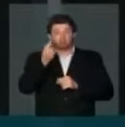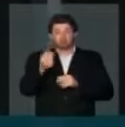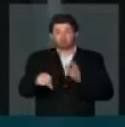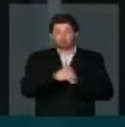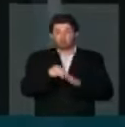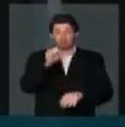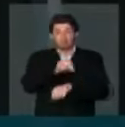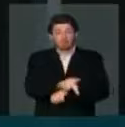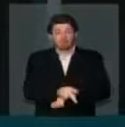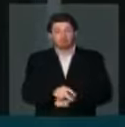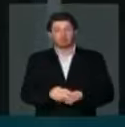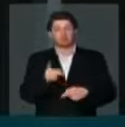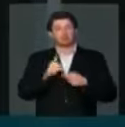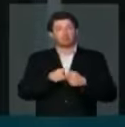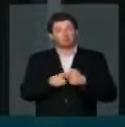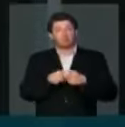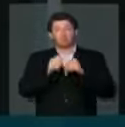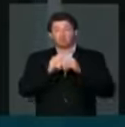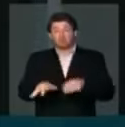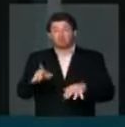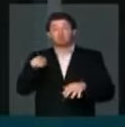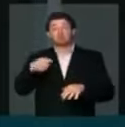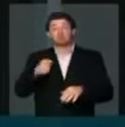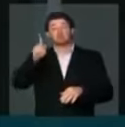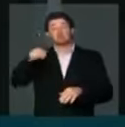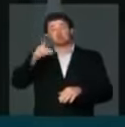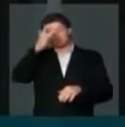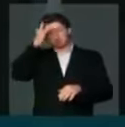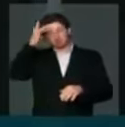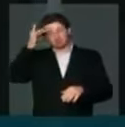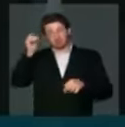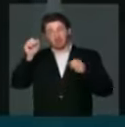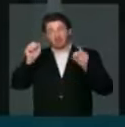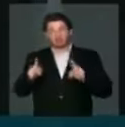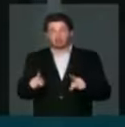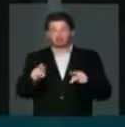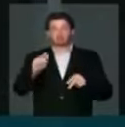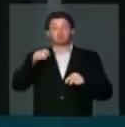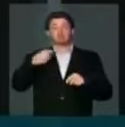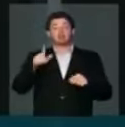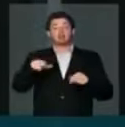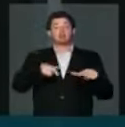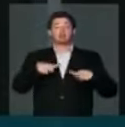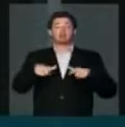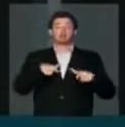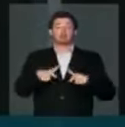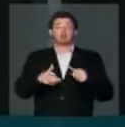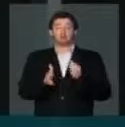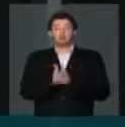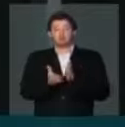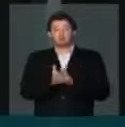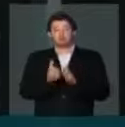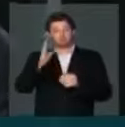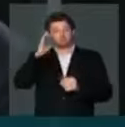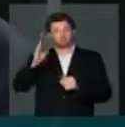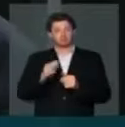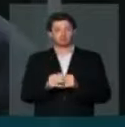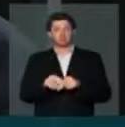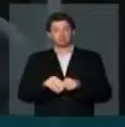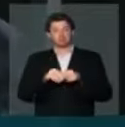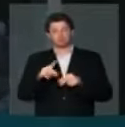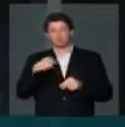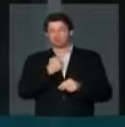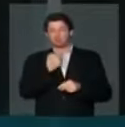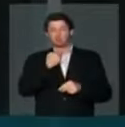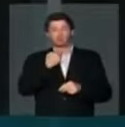da Previdência Social. Porque prejudica os aposentados e os trabalhadores de baixa renda em particular. Por isso,